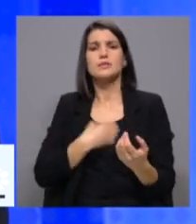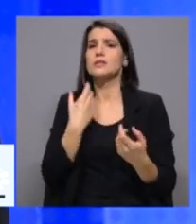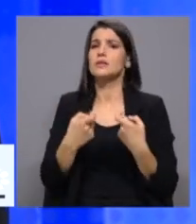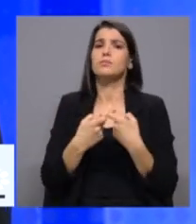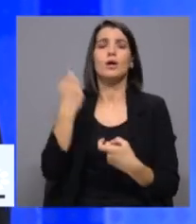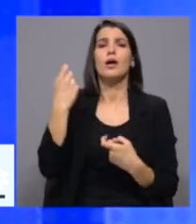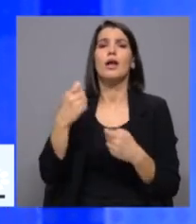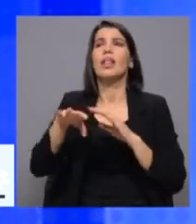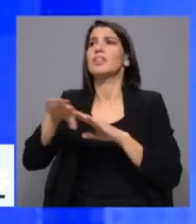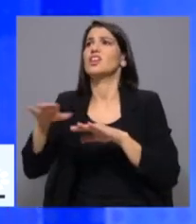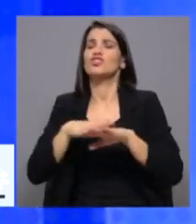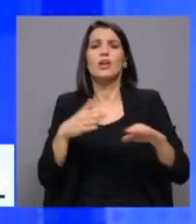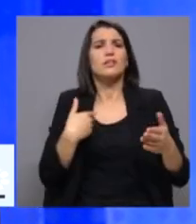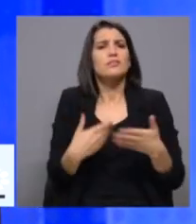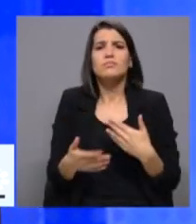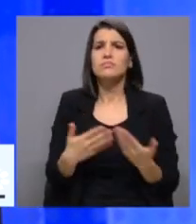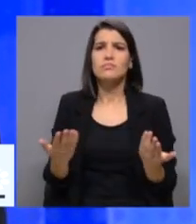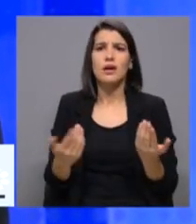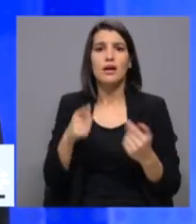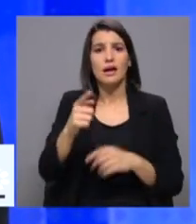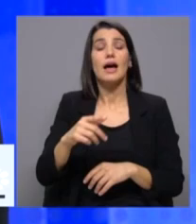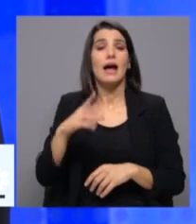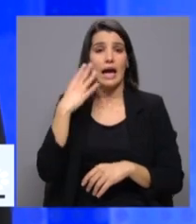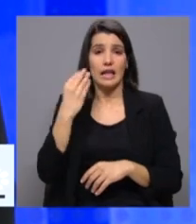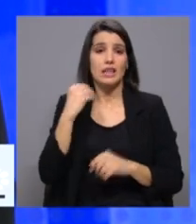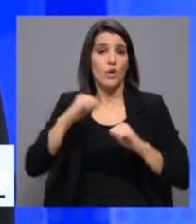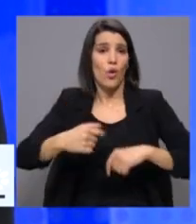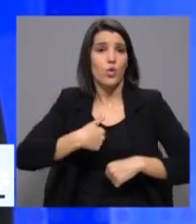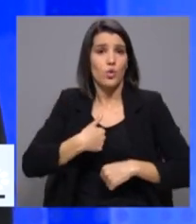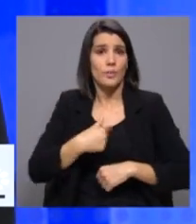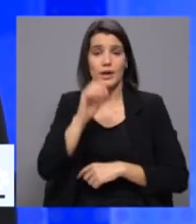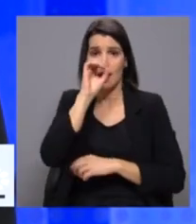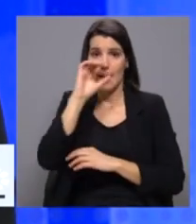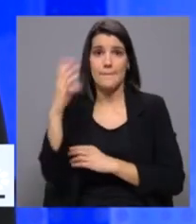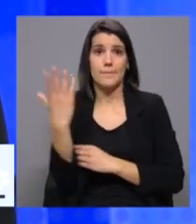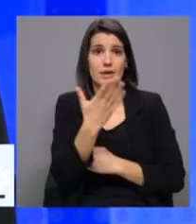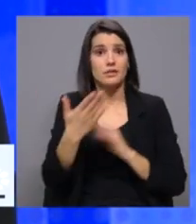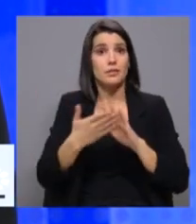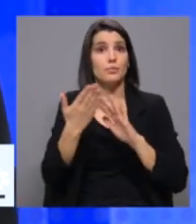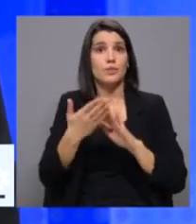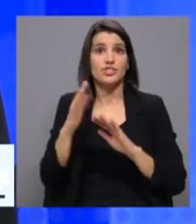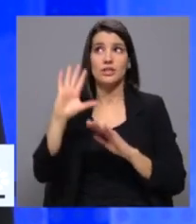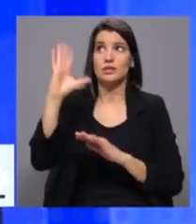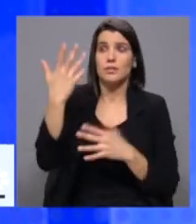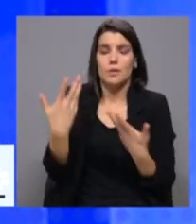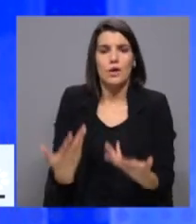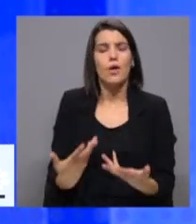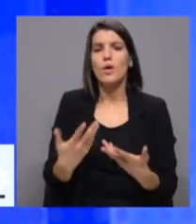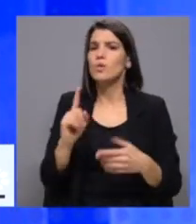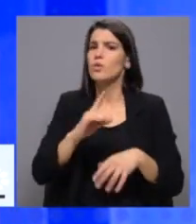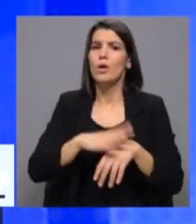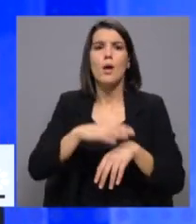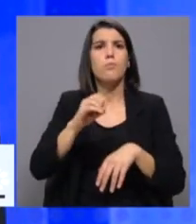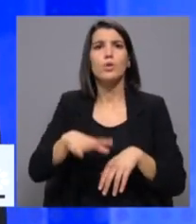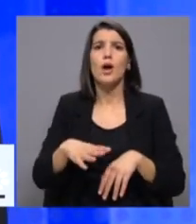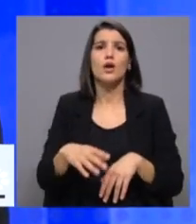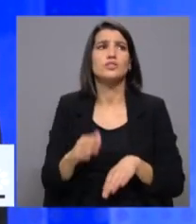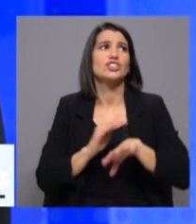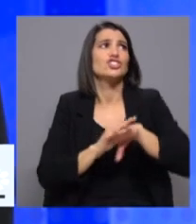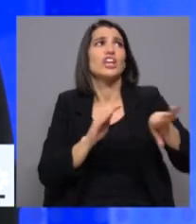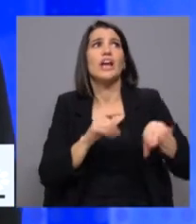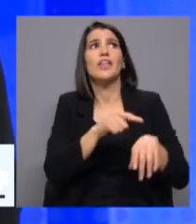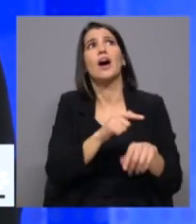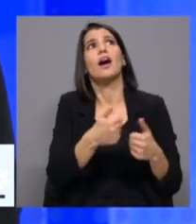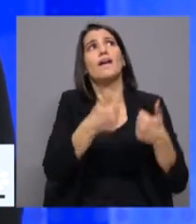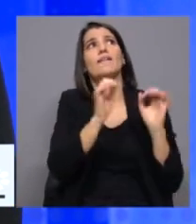-direita. E nós achamos, e a candidarina concordará comigo, que o ambiente e a emergência climática que vivemos não se deve acantonar na esquerda. Deve